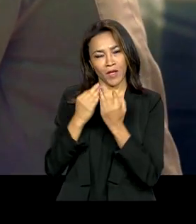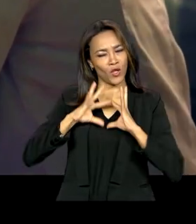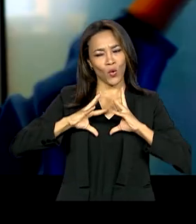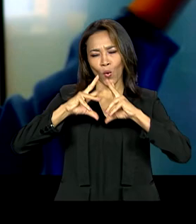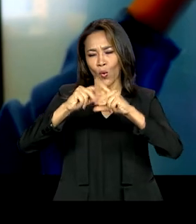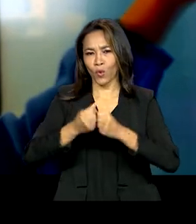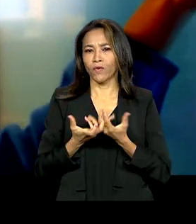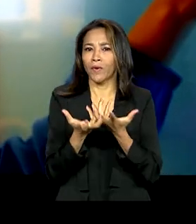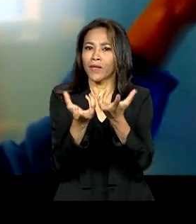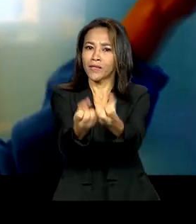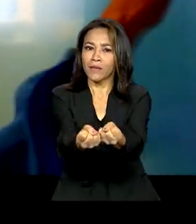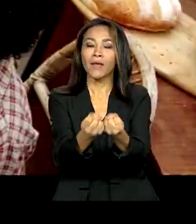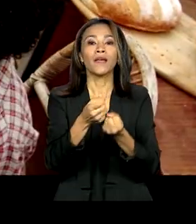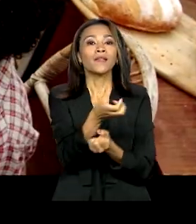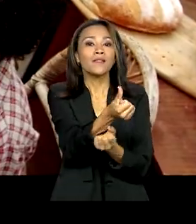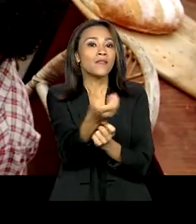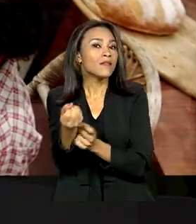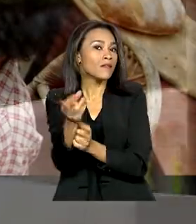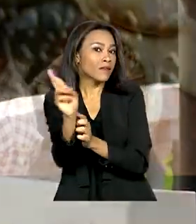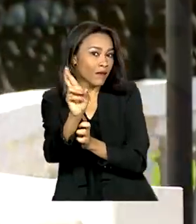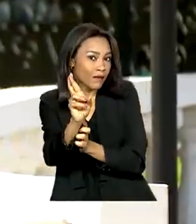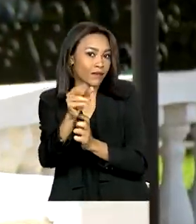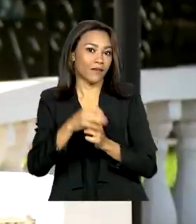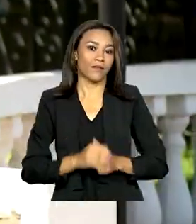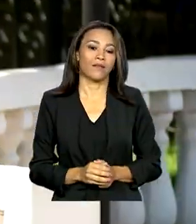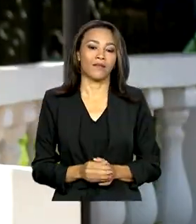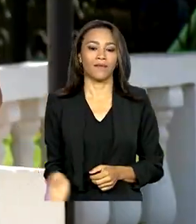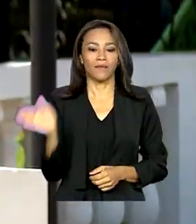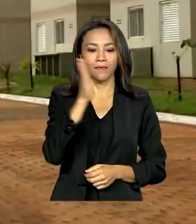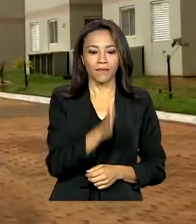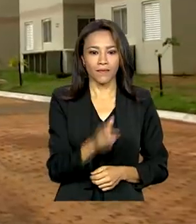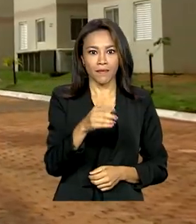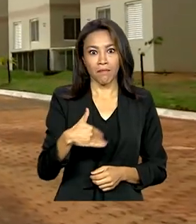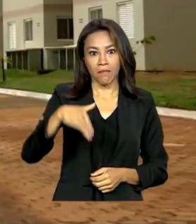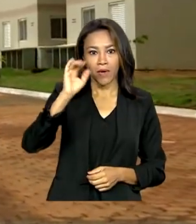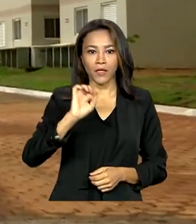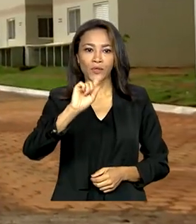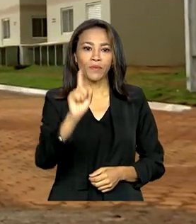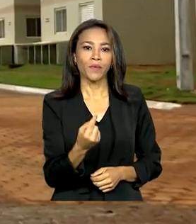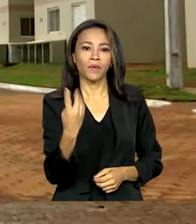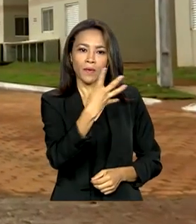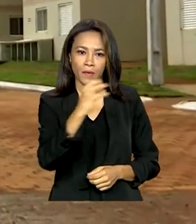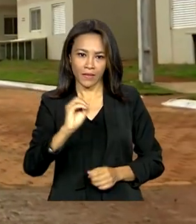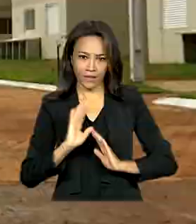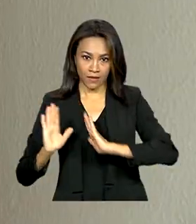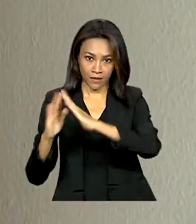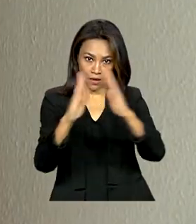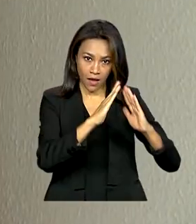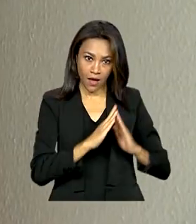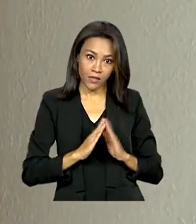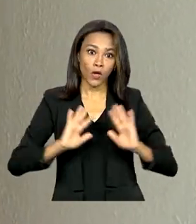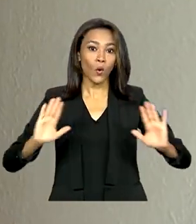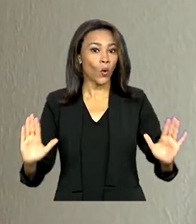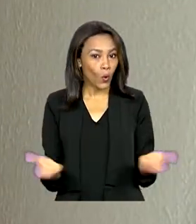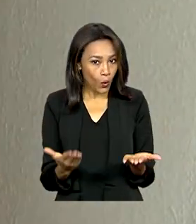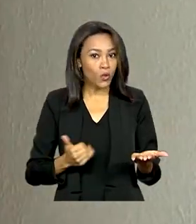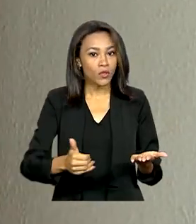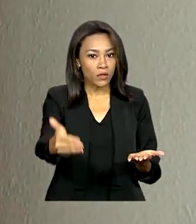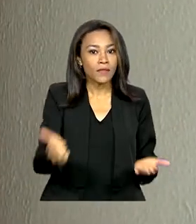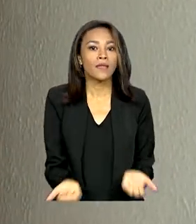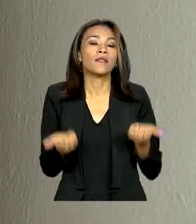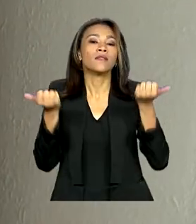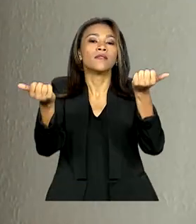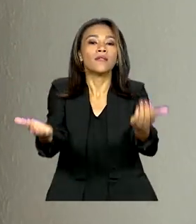receber no mínimo 600 reais. Mais de 1.400 moradias vão ser entregues hoje pelo presidente